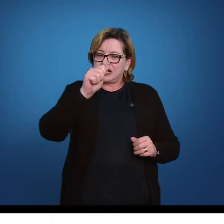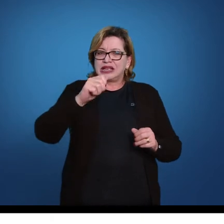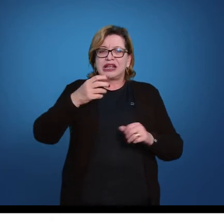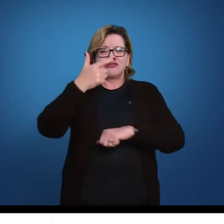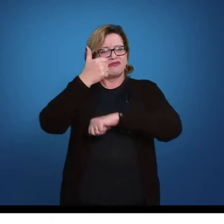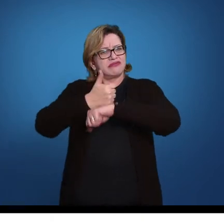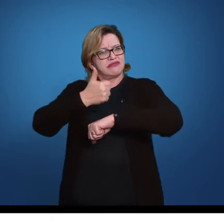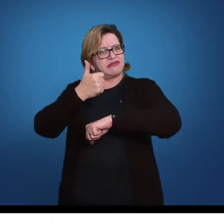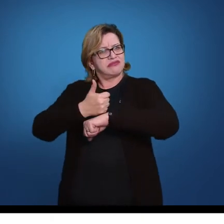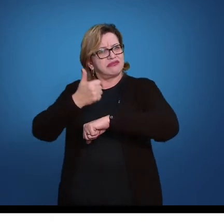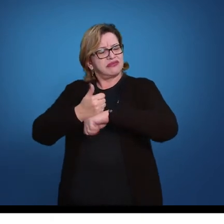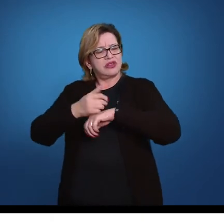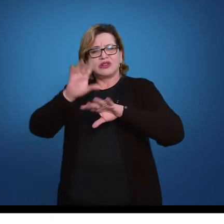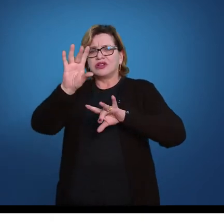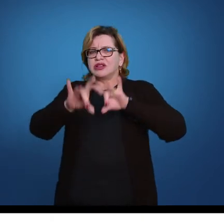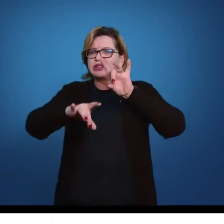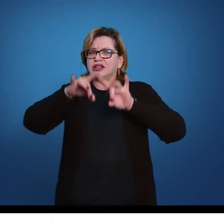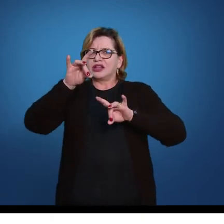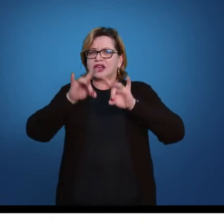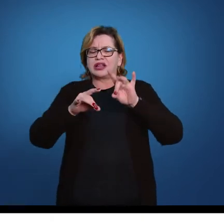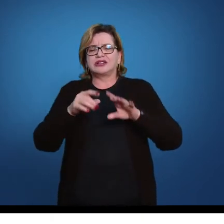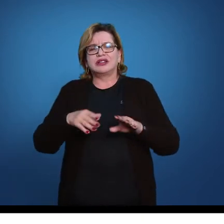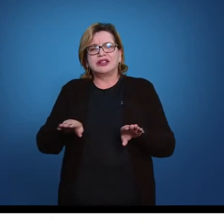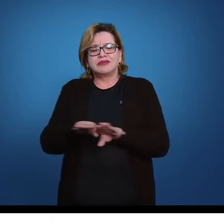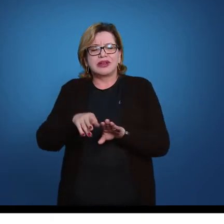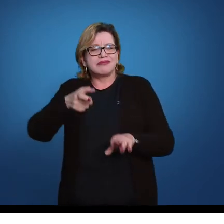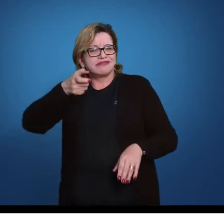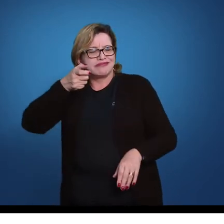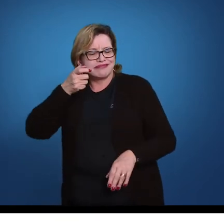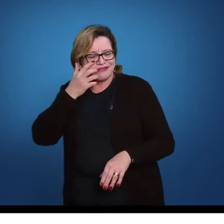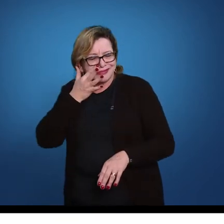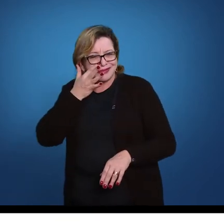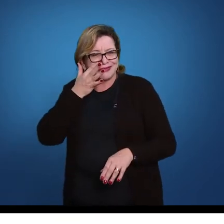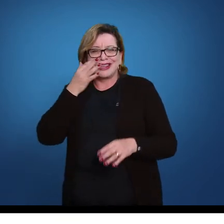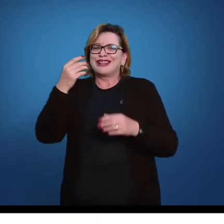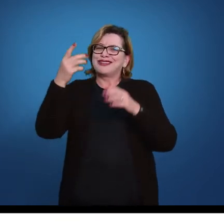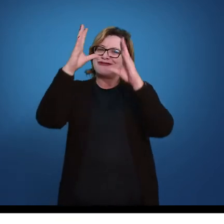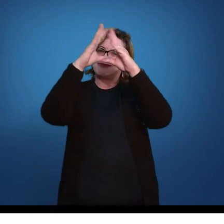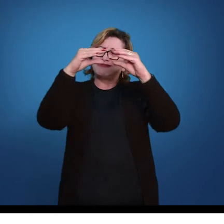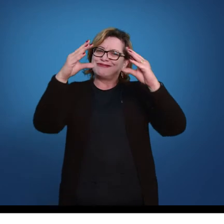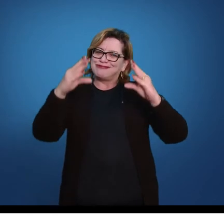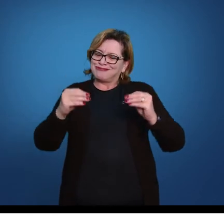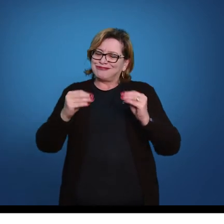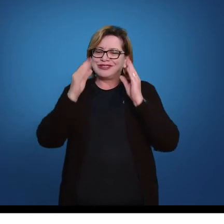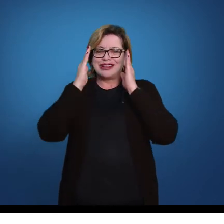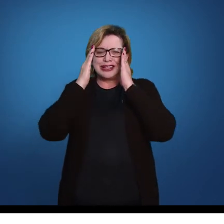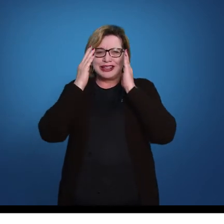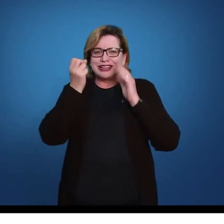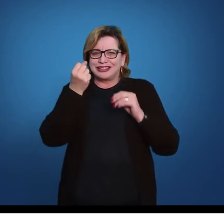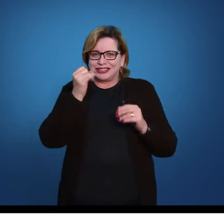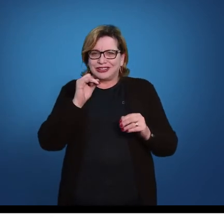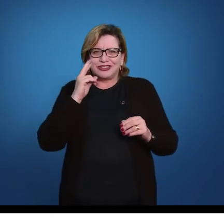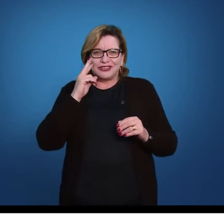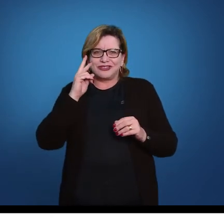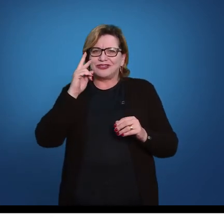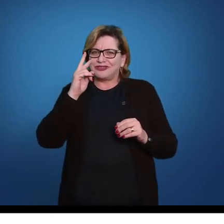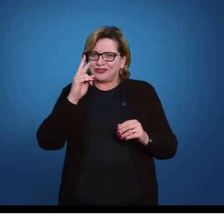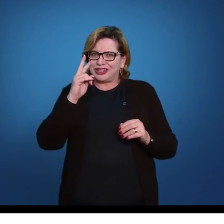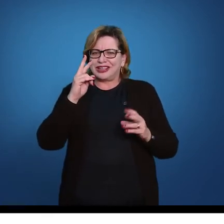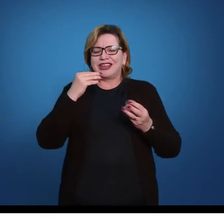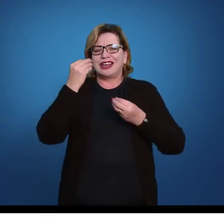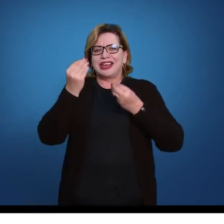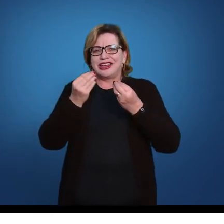nos anos de 1970 e também profundo admirador do circo. Se nós pegarmos o protagonismo